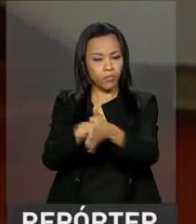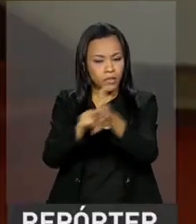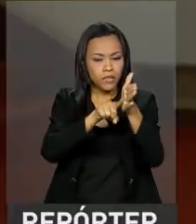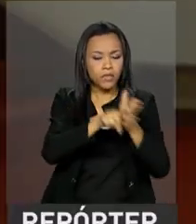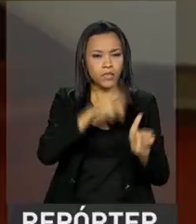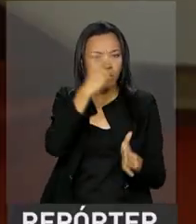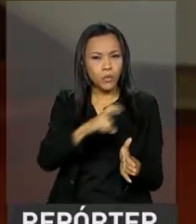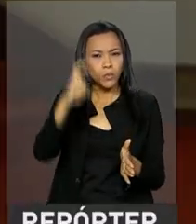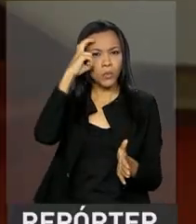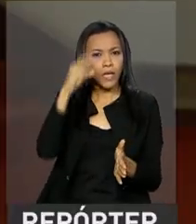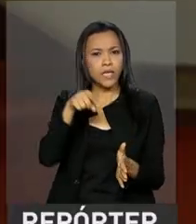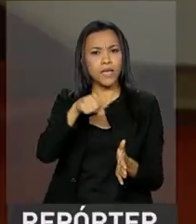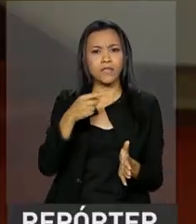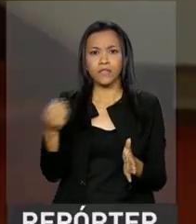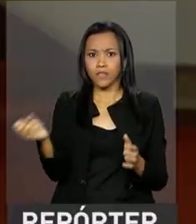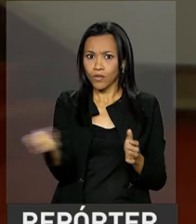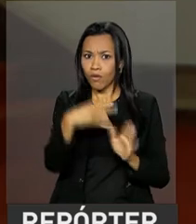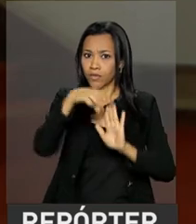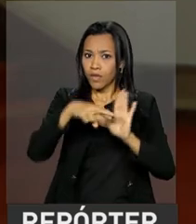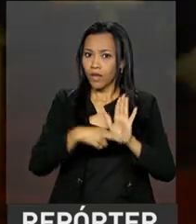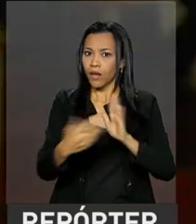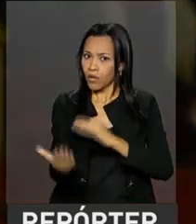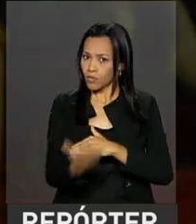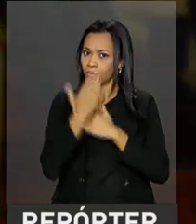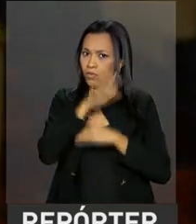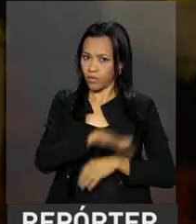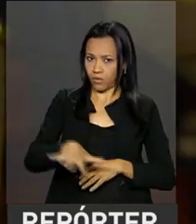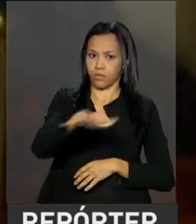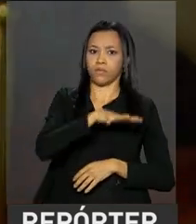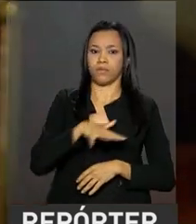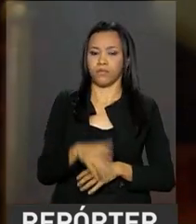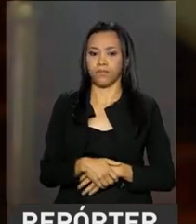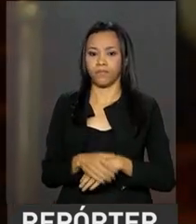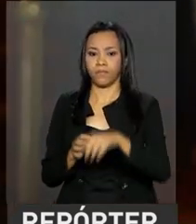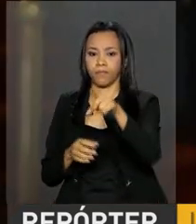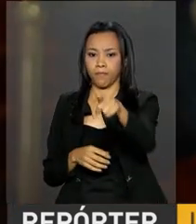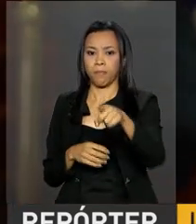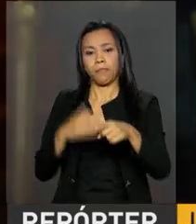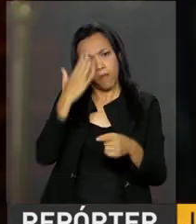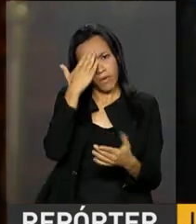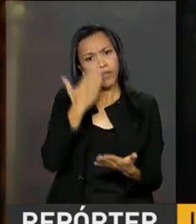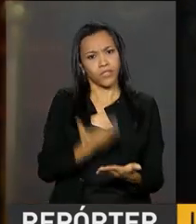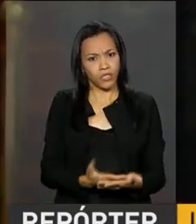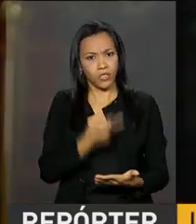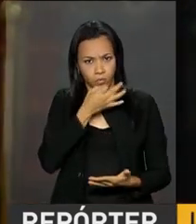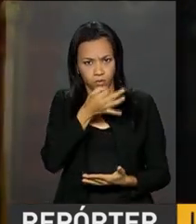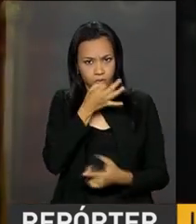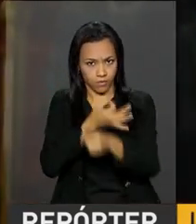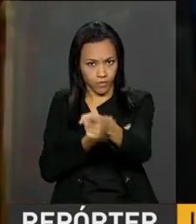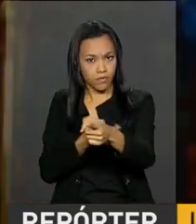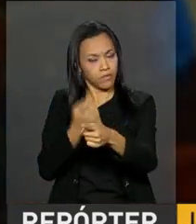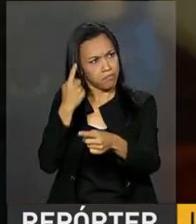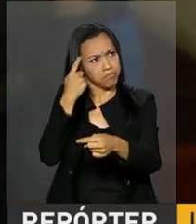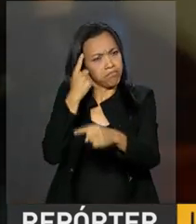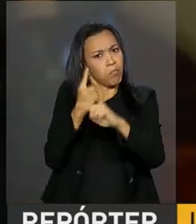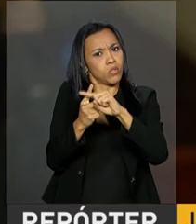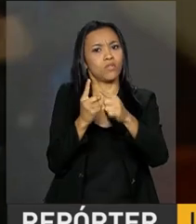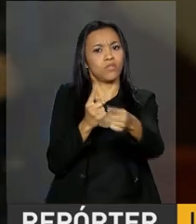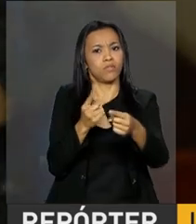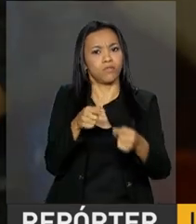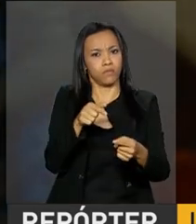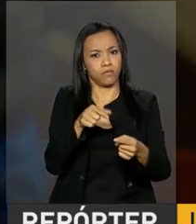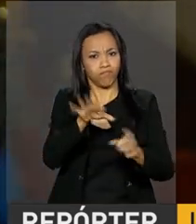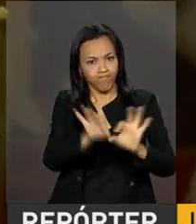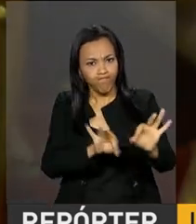as mudanças trazem benefícios para o setor. Eu acredito que elas vão ser muito positivas, porque